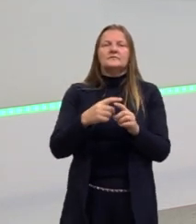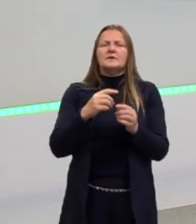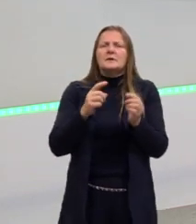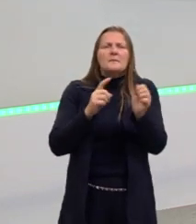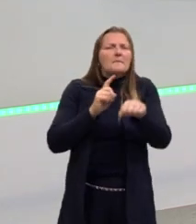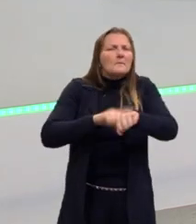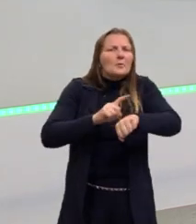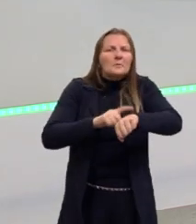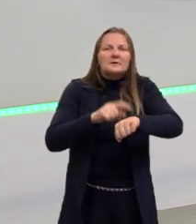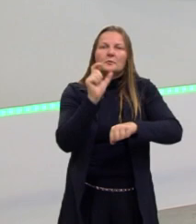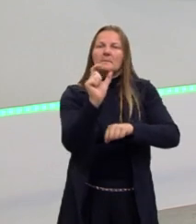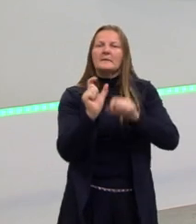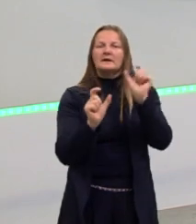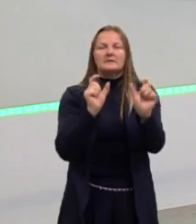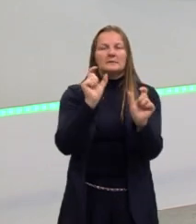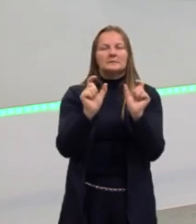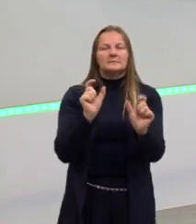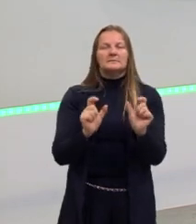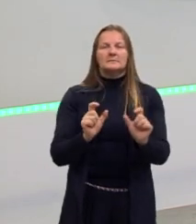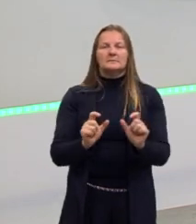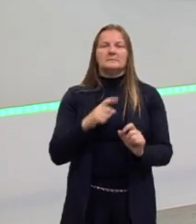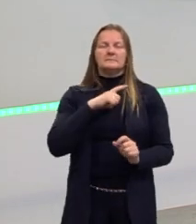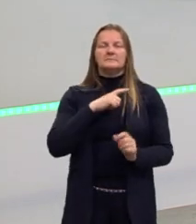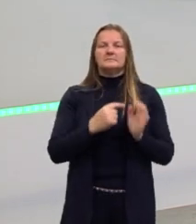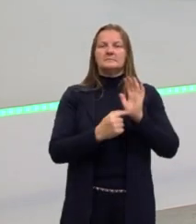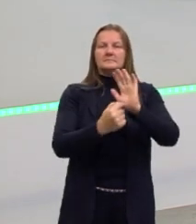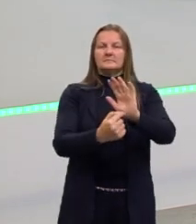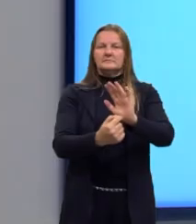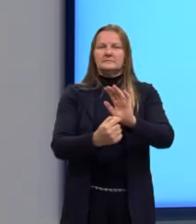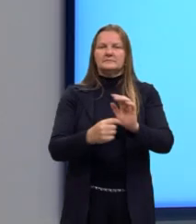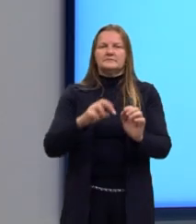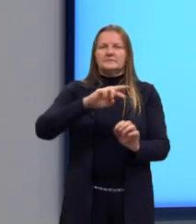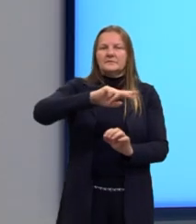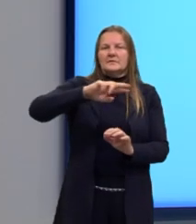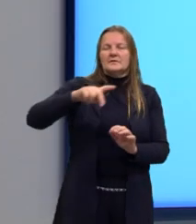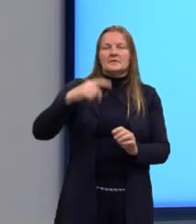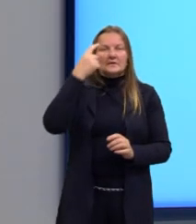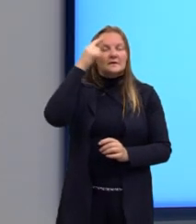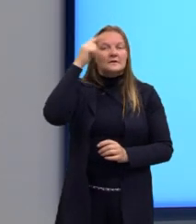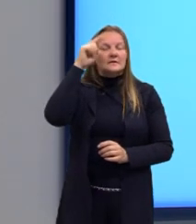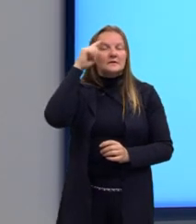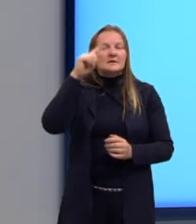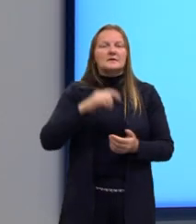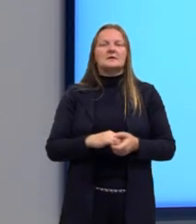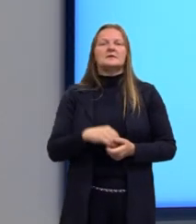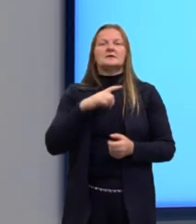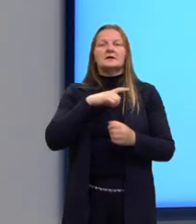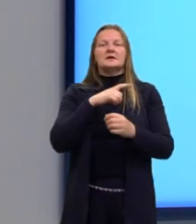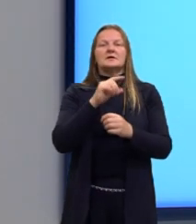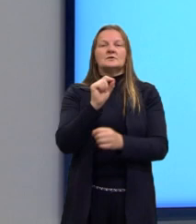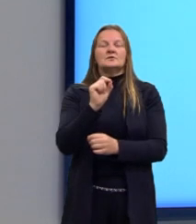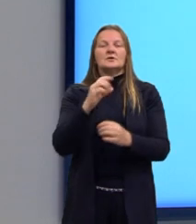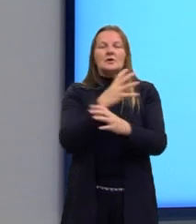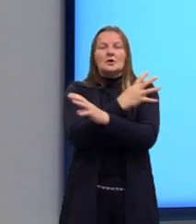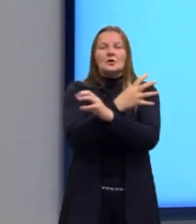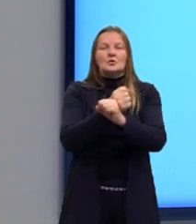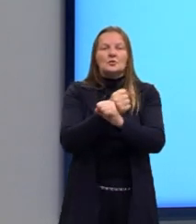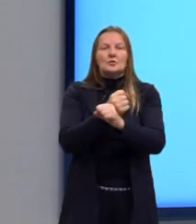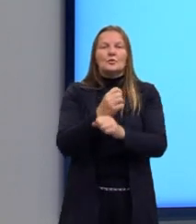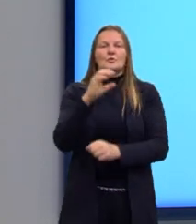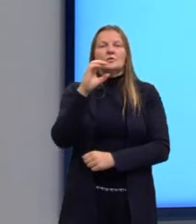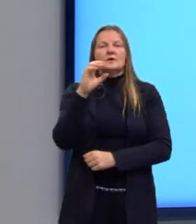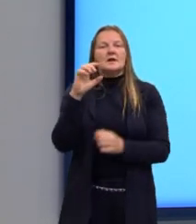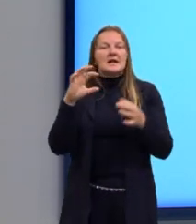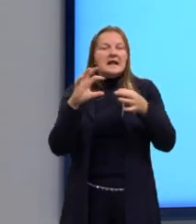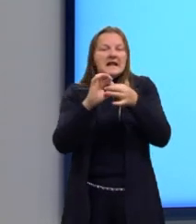nos aparecerem palavras que tragam algumas dessas ideias aqui, eu tenho palavras de ligação. E elas são